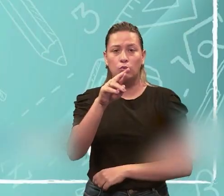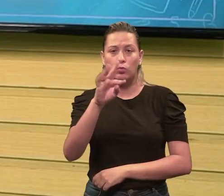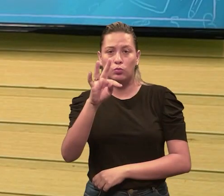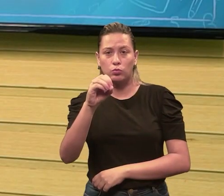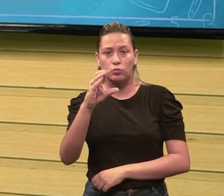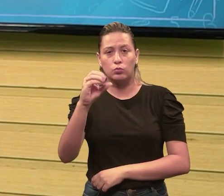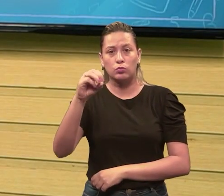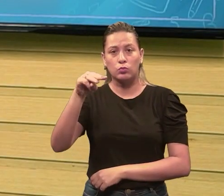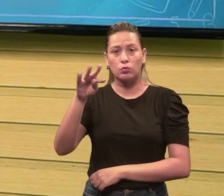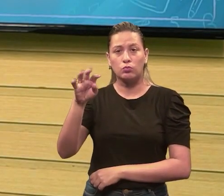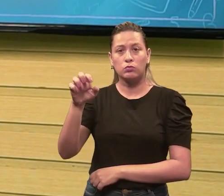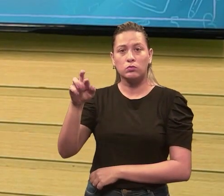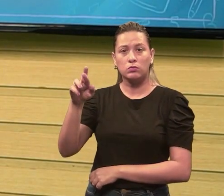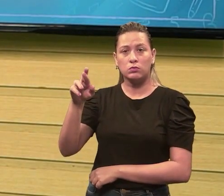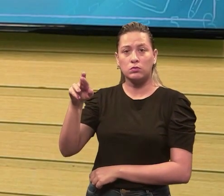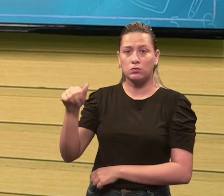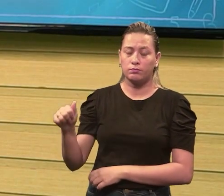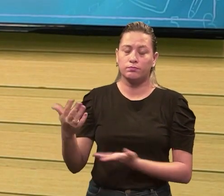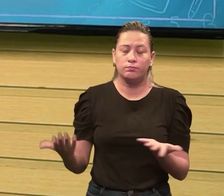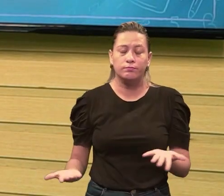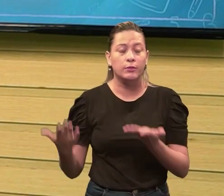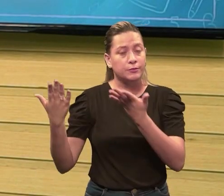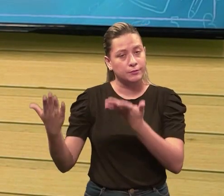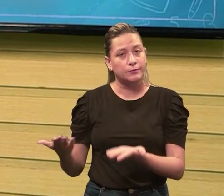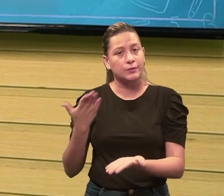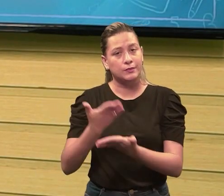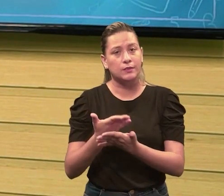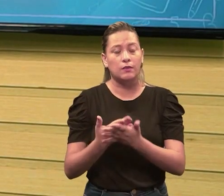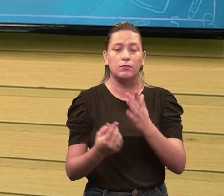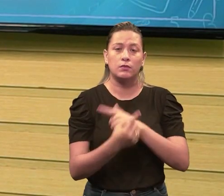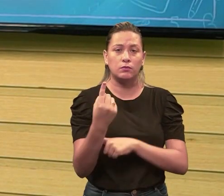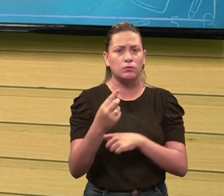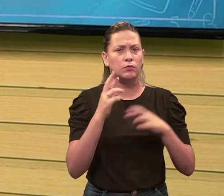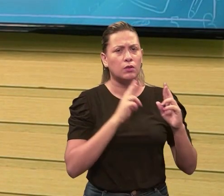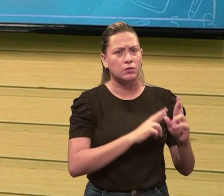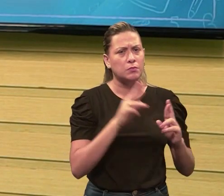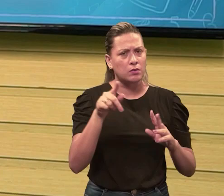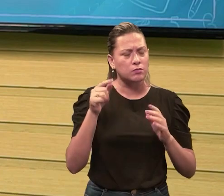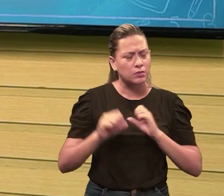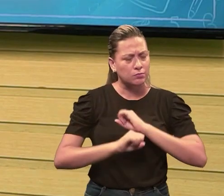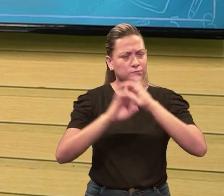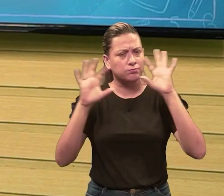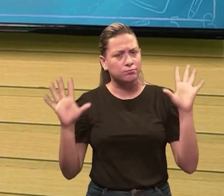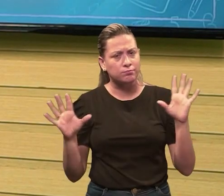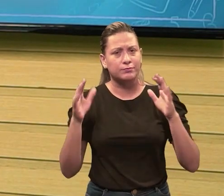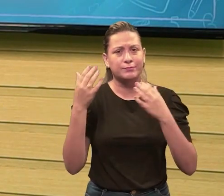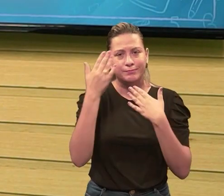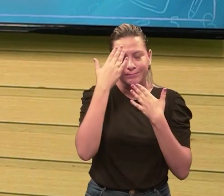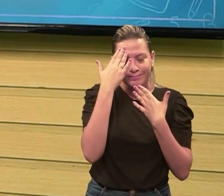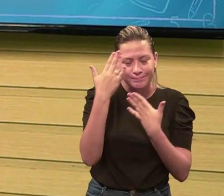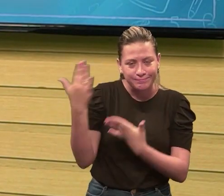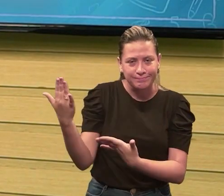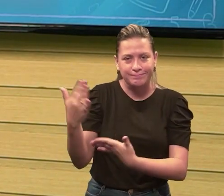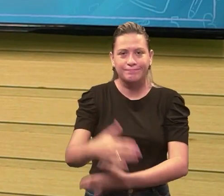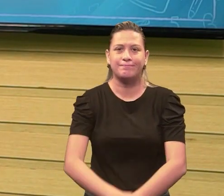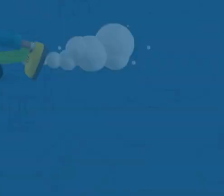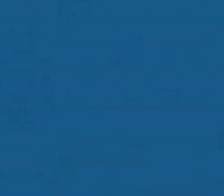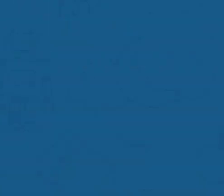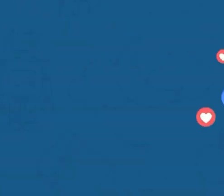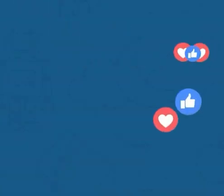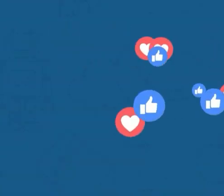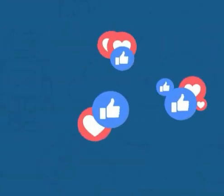Beleza? Então, gente, é isso. Essa foi a nossa primeira aula. Espero que tenha ficado claro, tá? Muito obrigada.